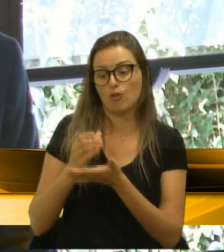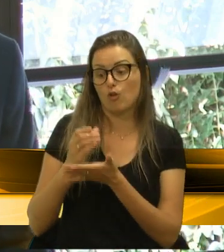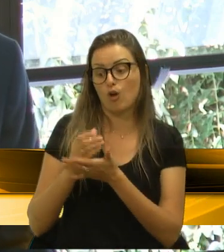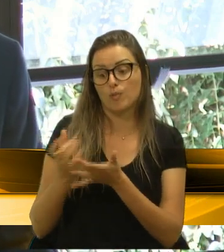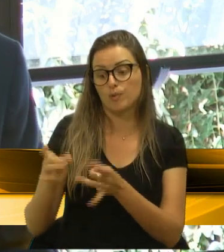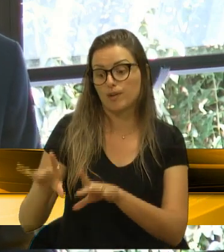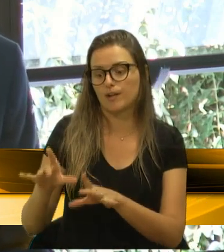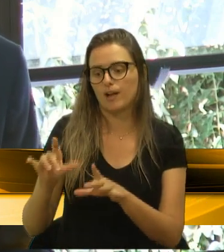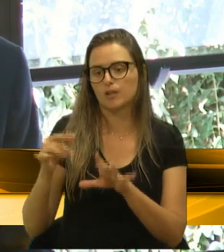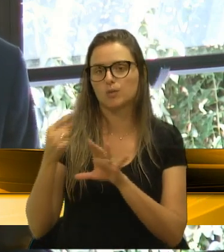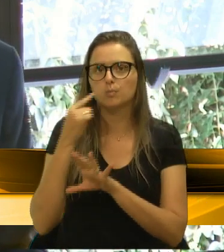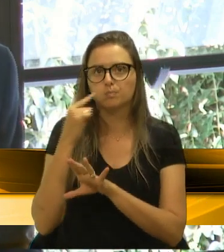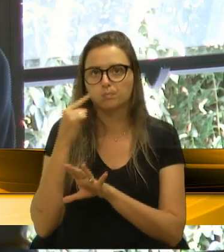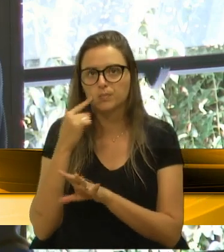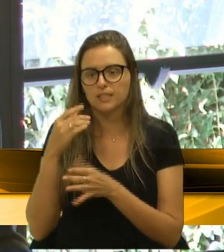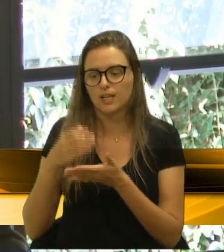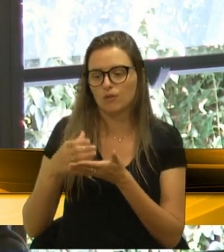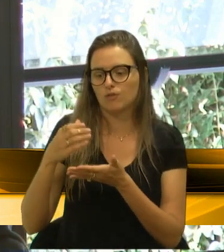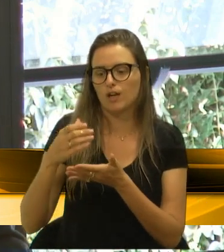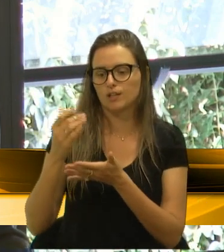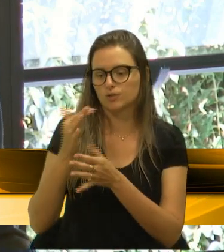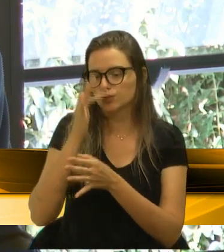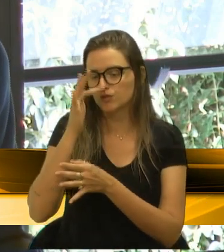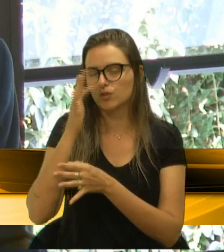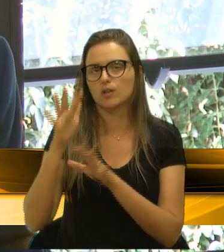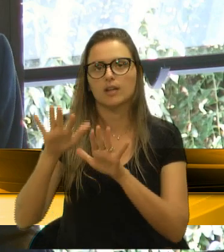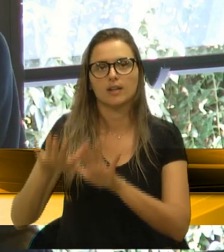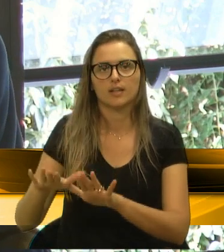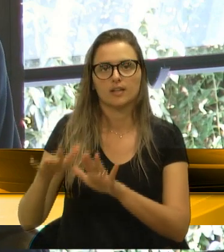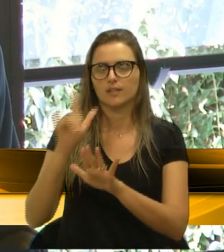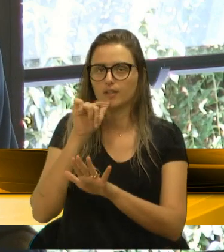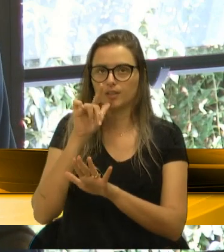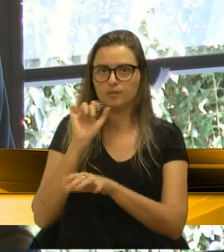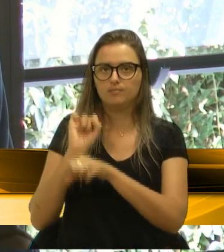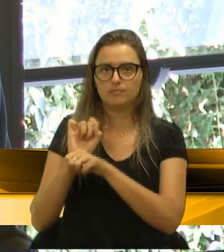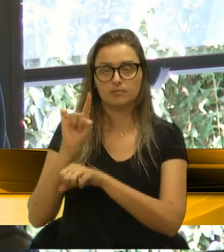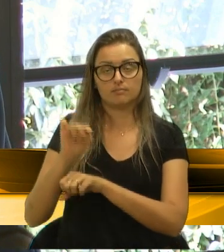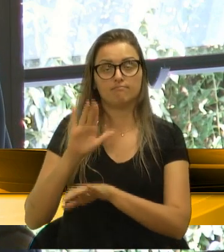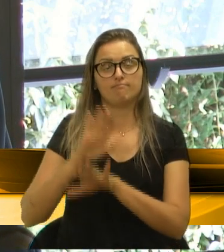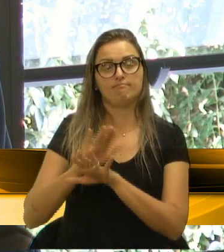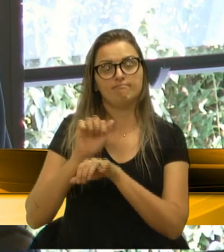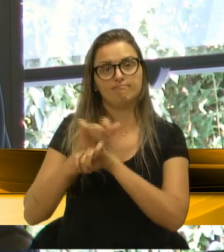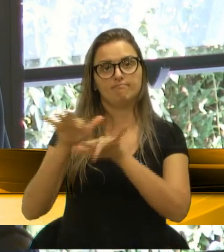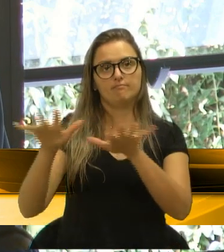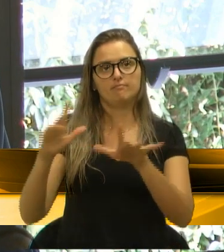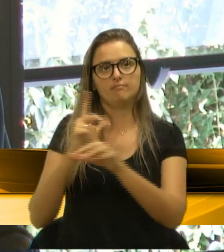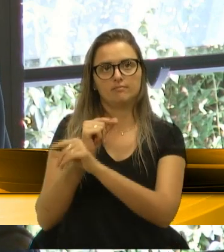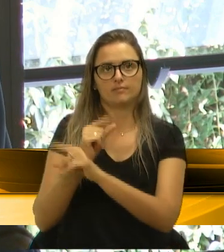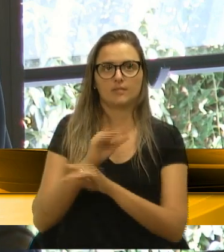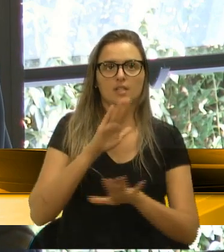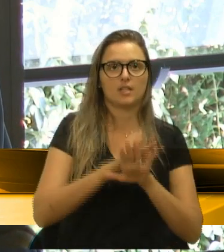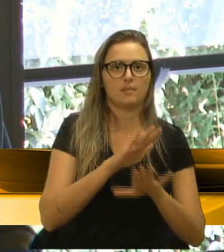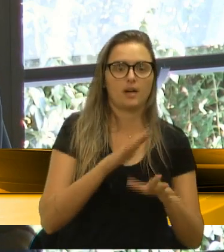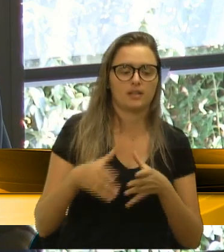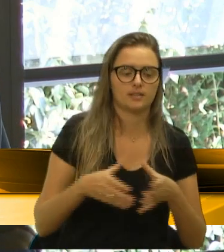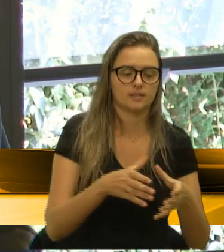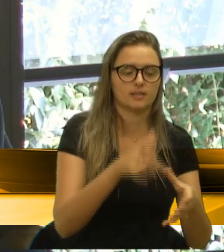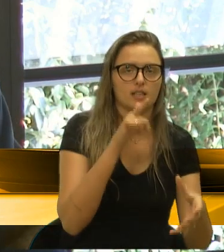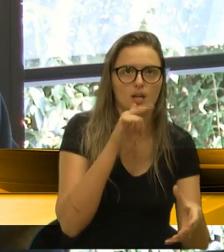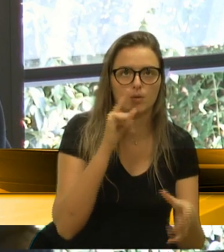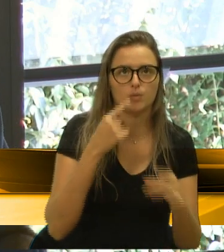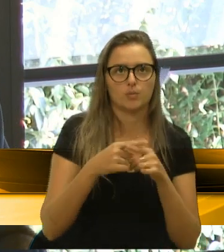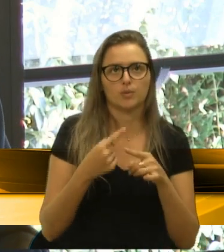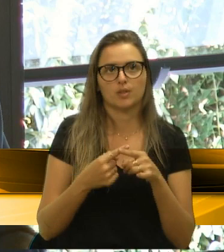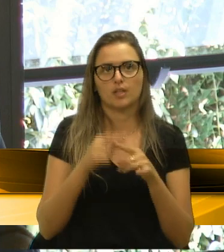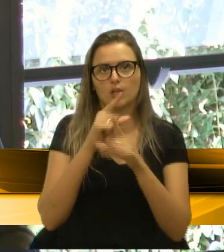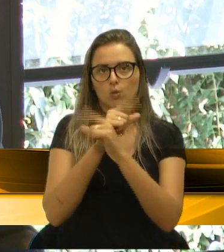pneu, é um vaso de flor, alguma coisa que talvez são mais transmissores do que o próprio esgoto, porque o dengue é enjoado,